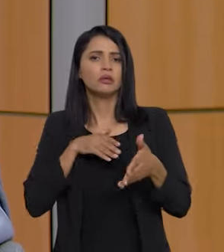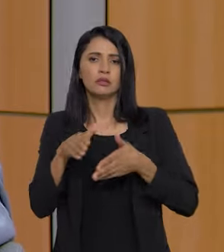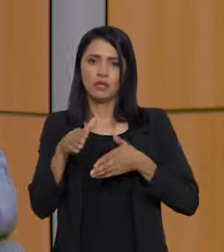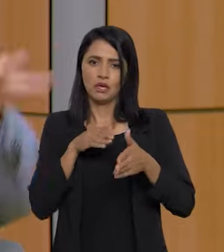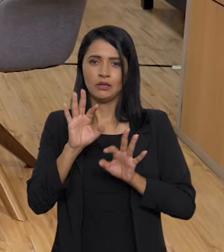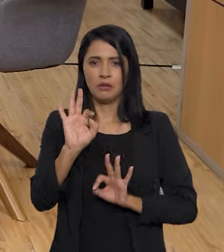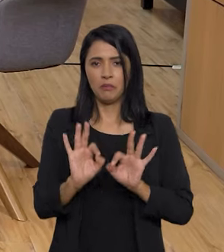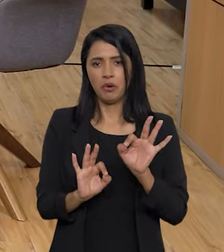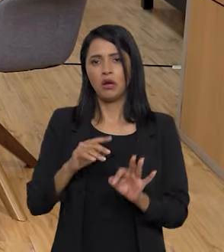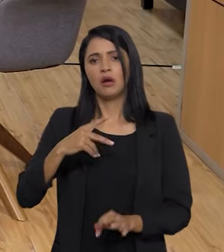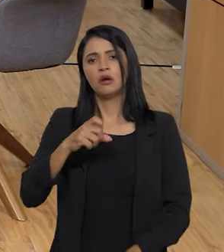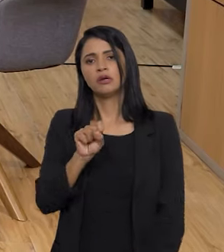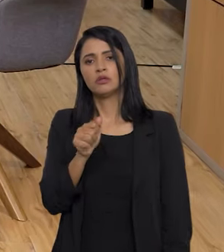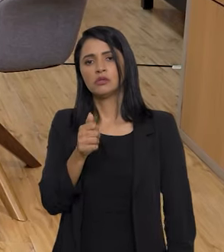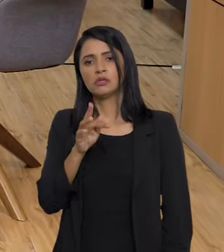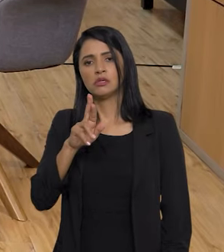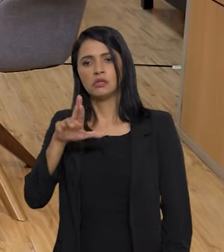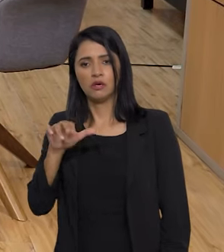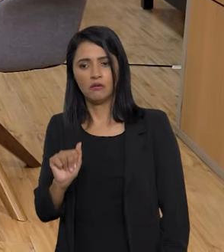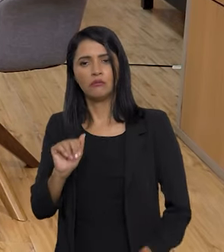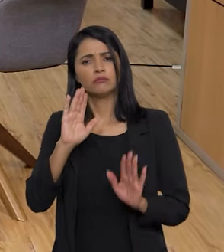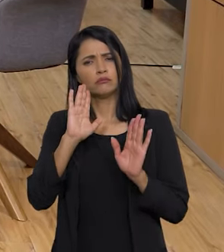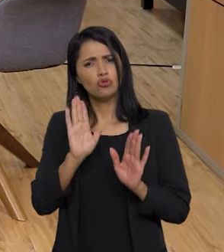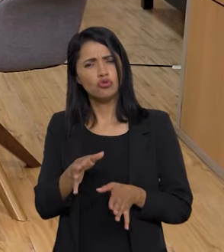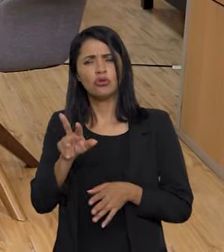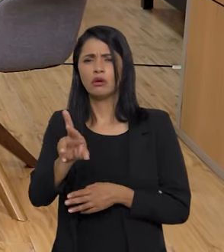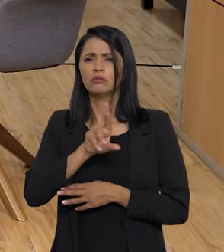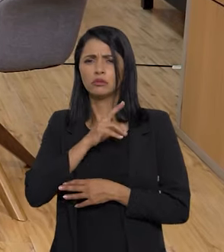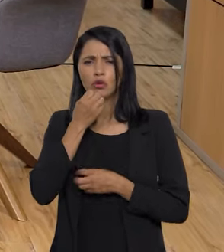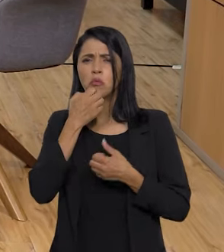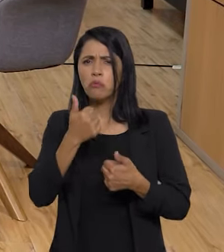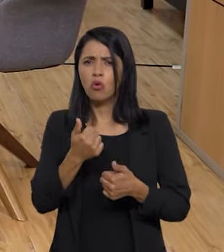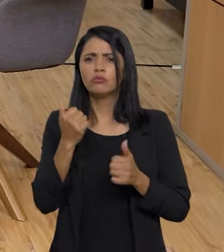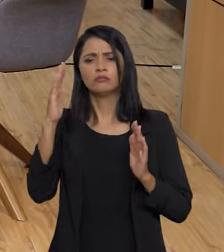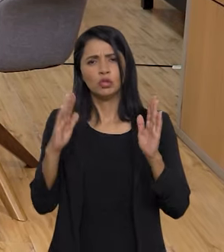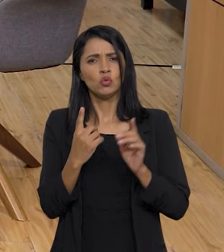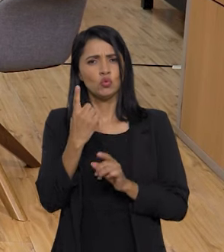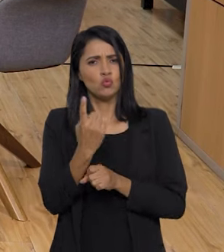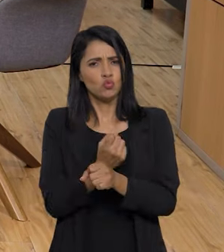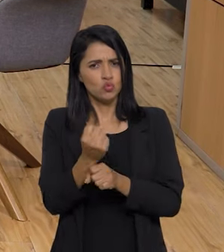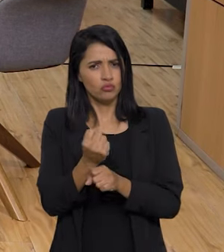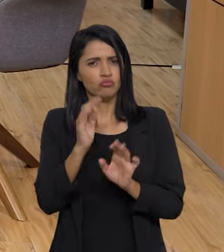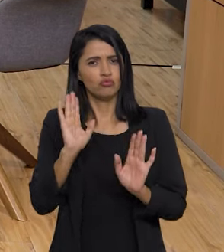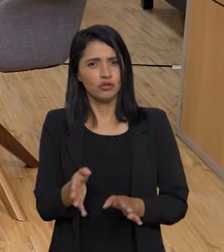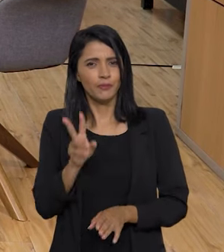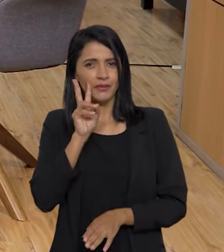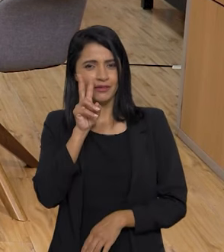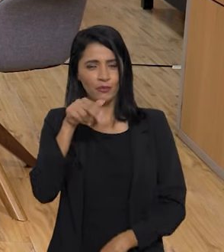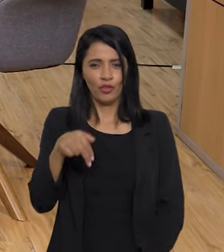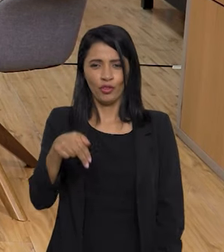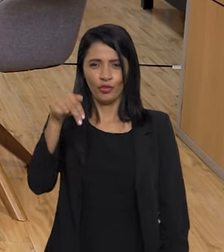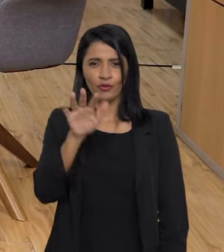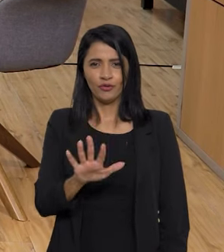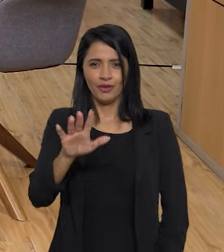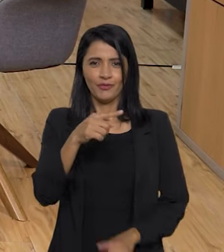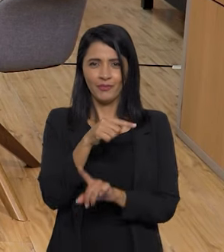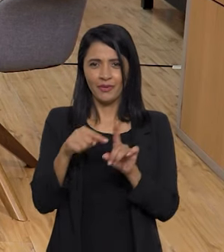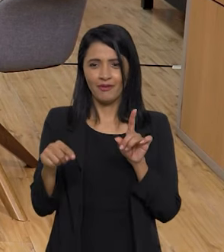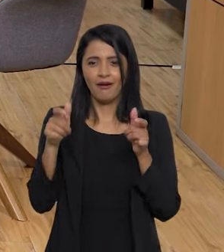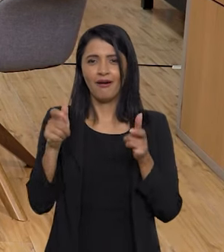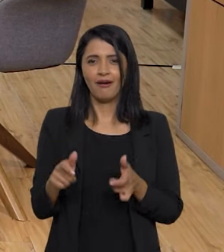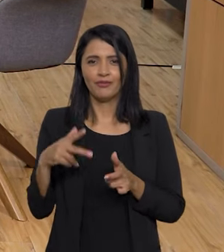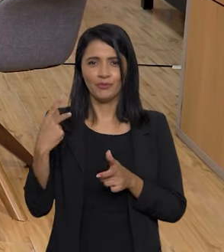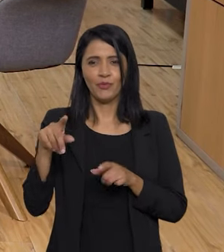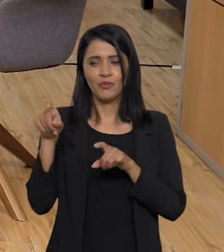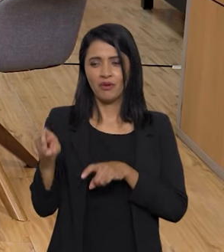o Plano Safra. Mas nós já temos bons resultados nesse um ano. Nós vimos que, por exemplo, o Nordeste, que tem metade das